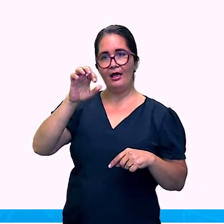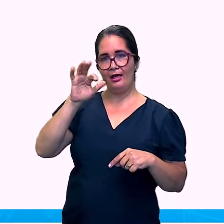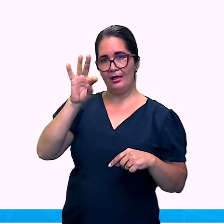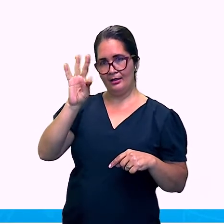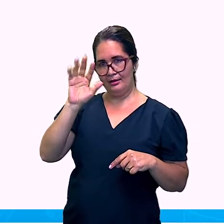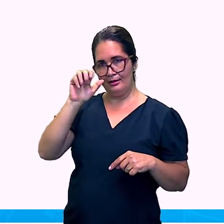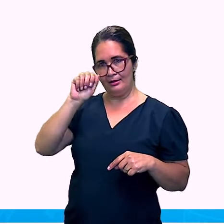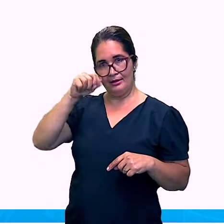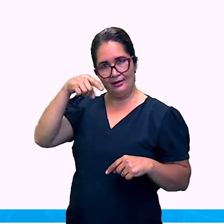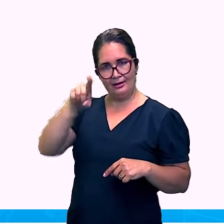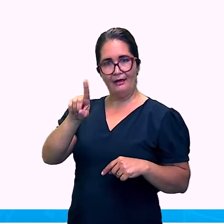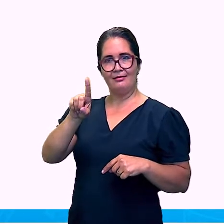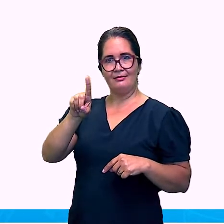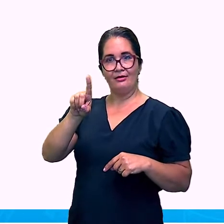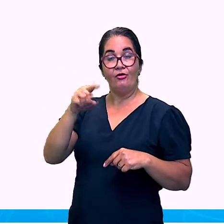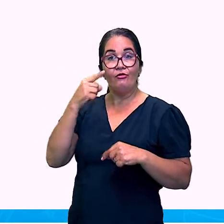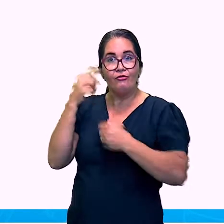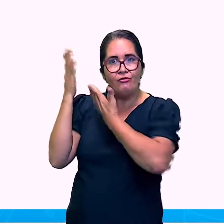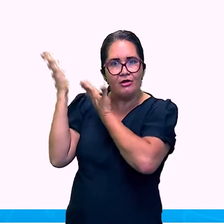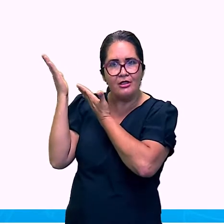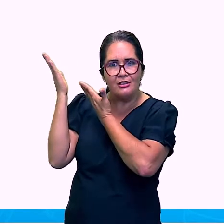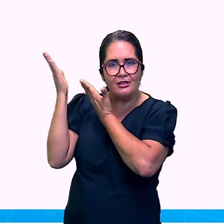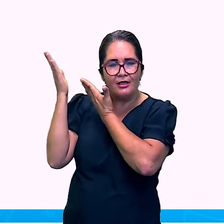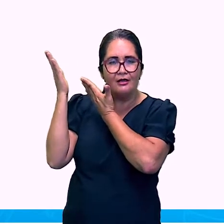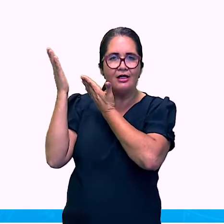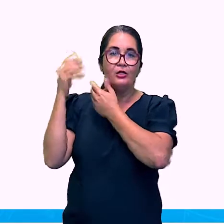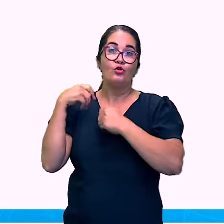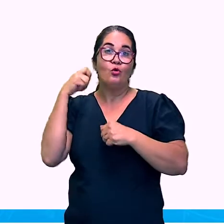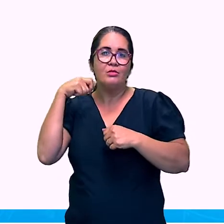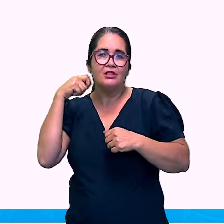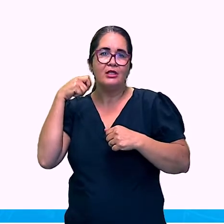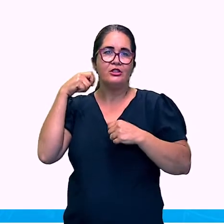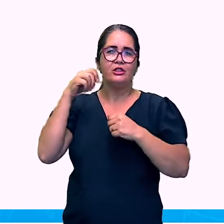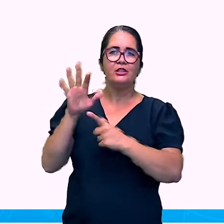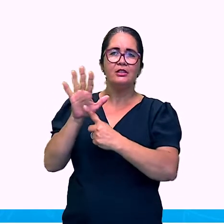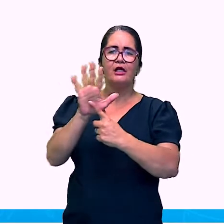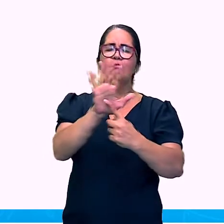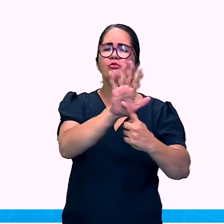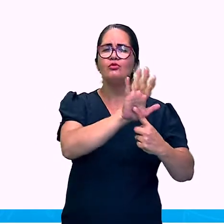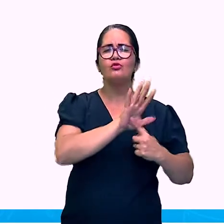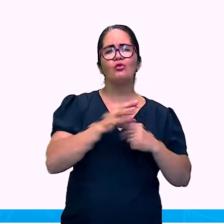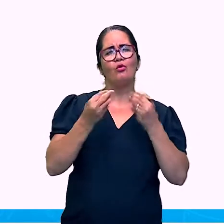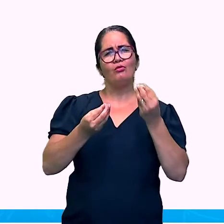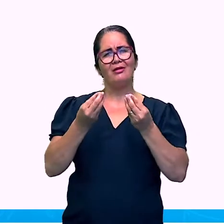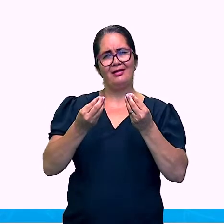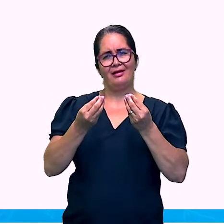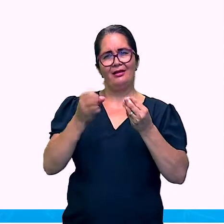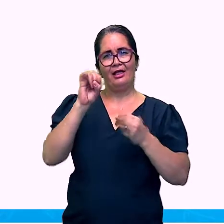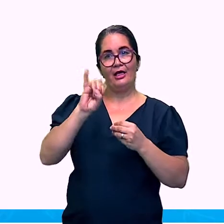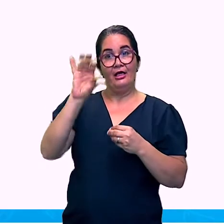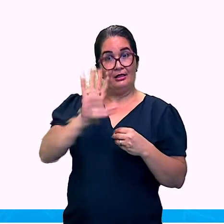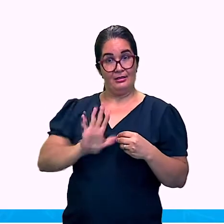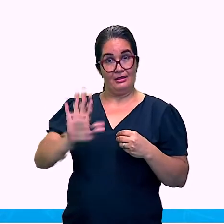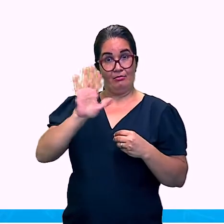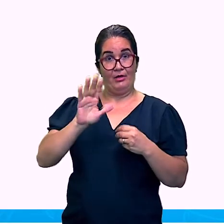pelo artista. Representada Jesus morto nos braços de sua mãe.